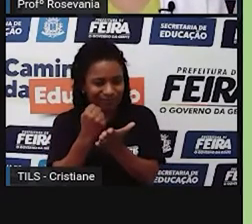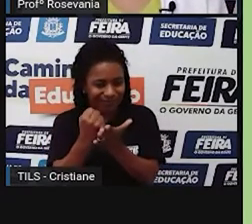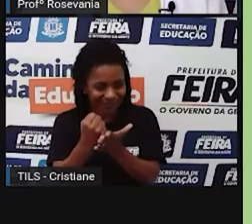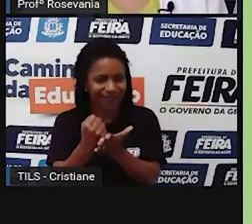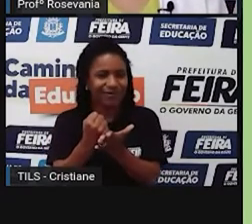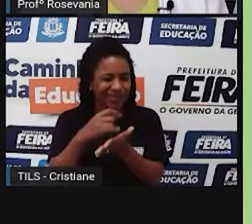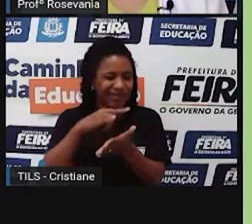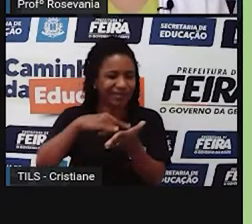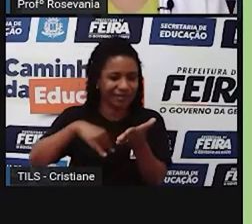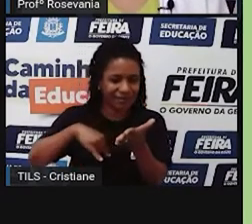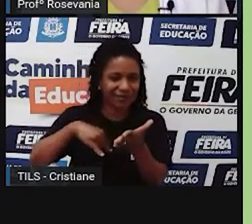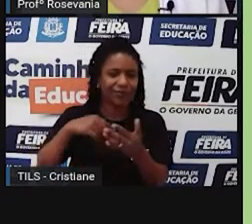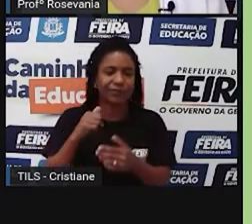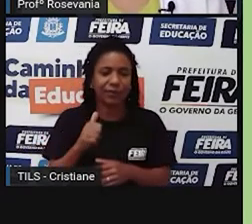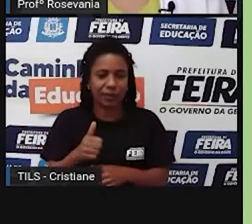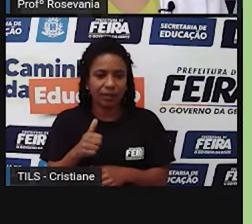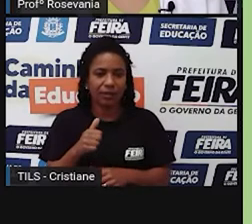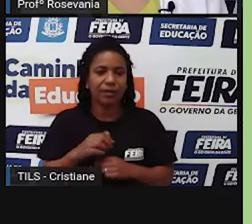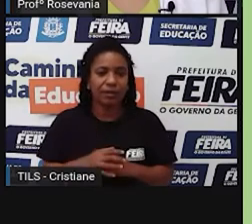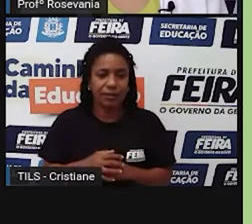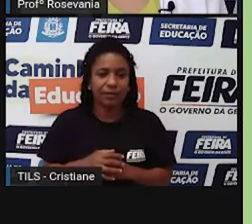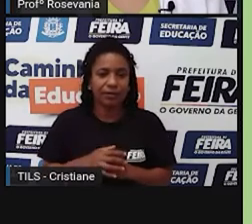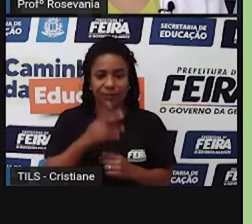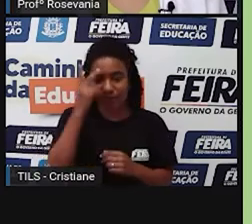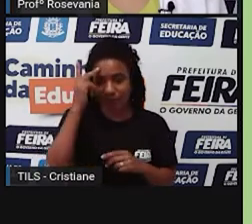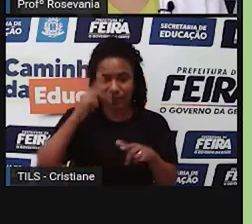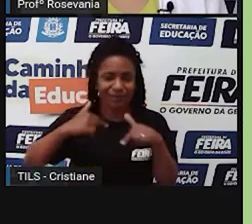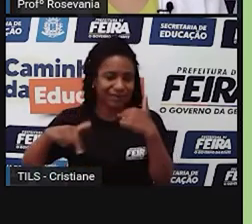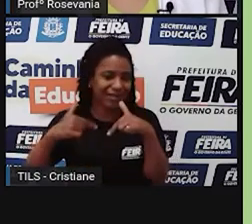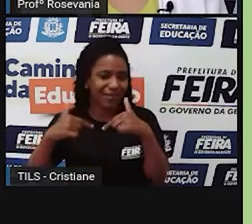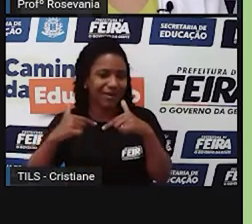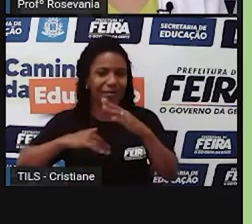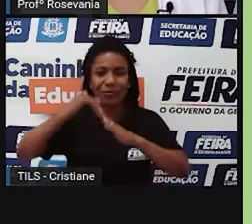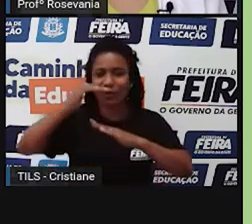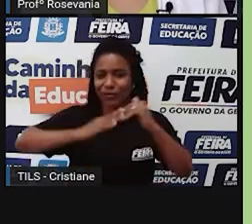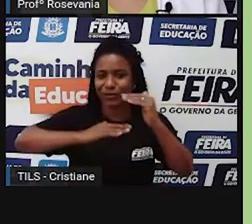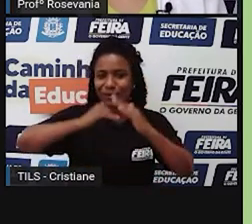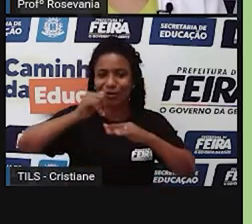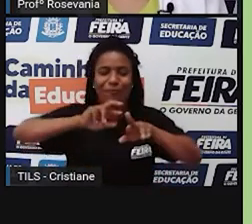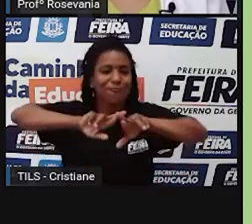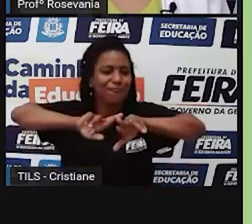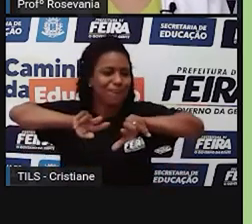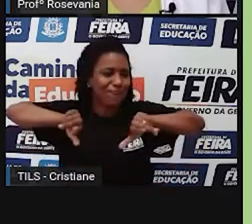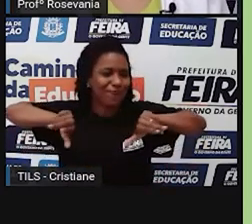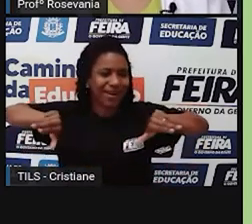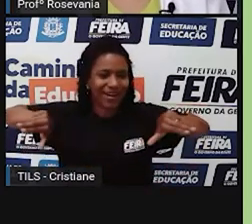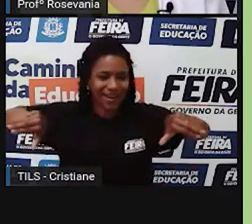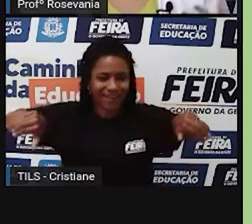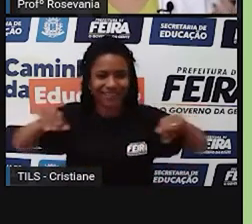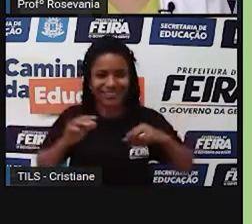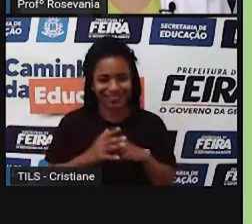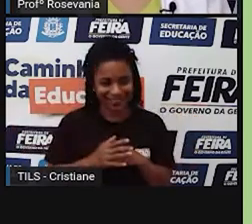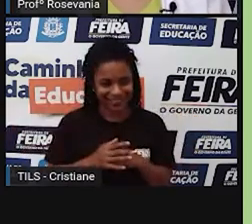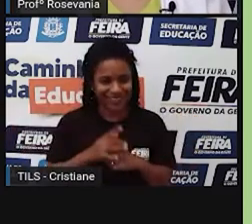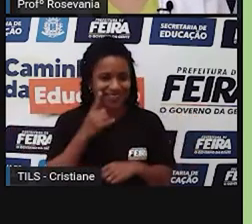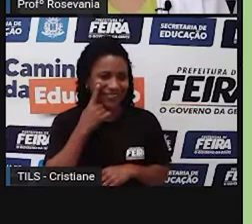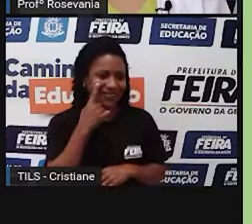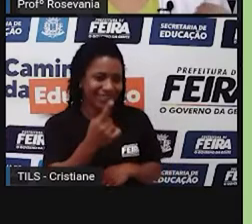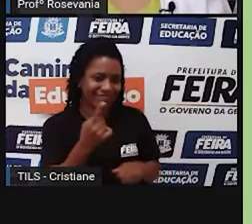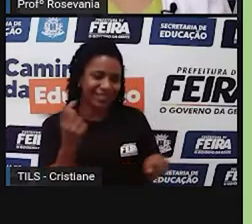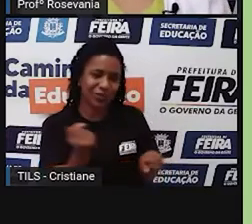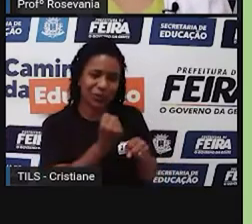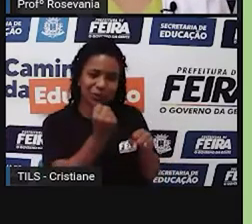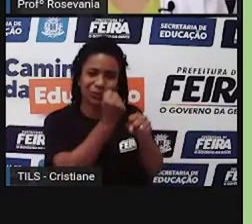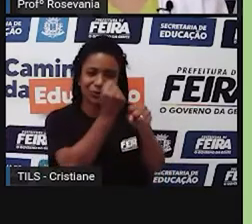né? Essas coisas todas. E não percebam aí que tem os mais diversos tipos de profissionais, desde aqueles ligados à construção